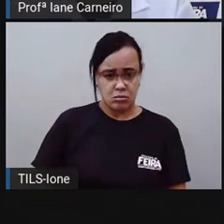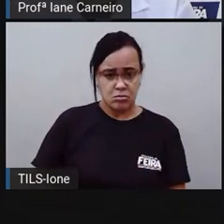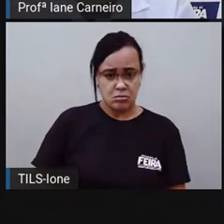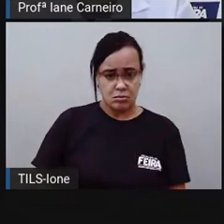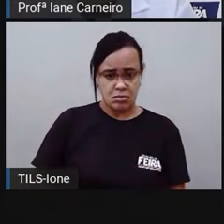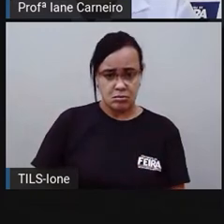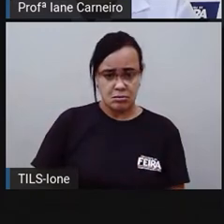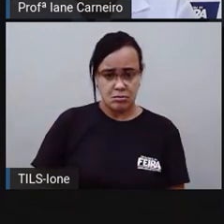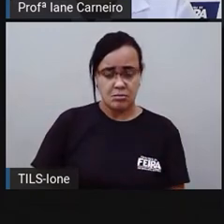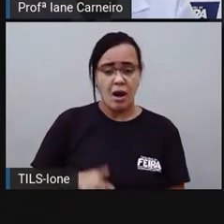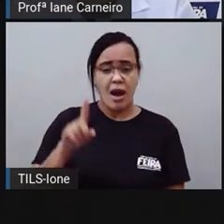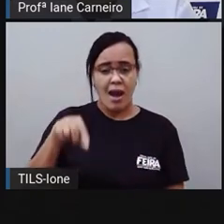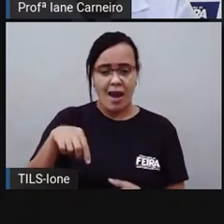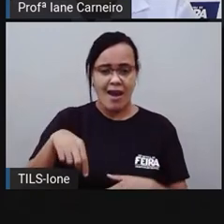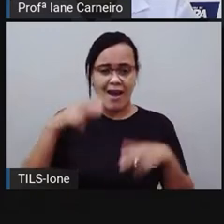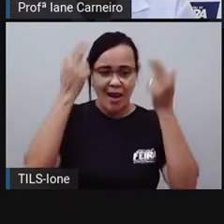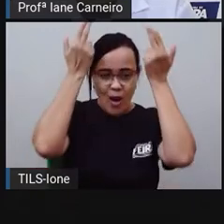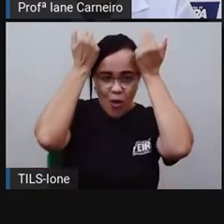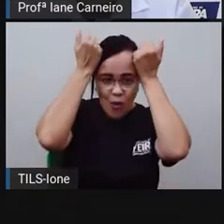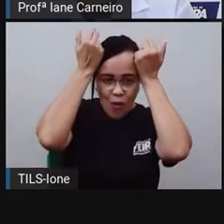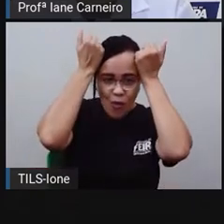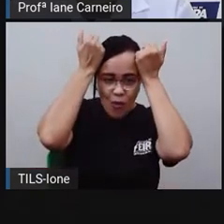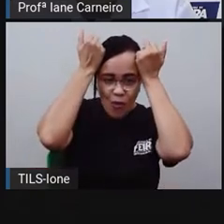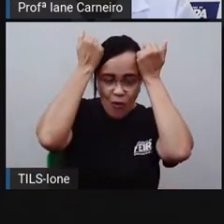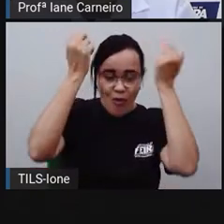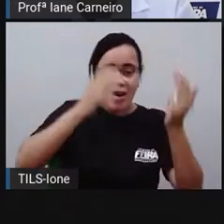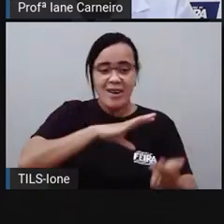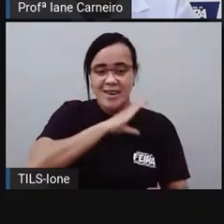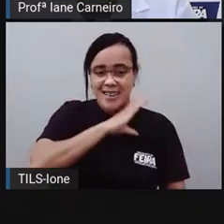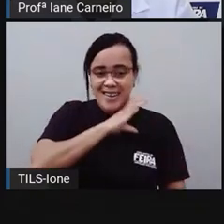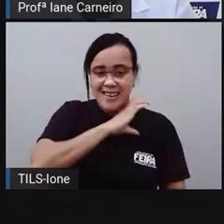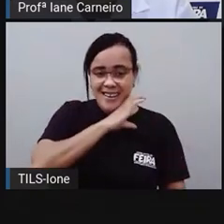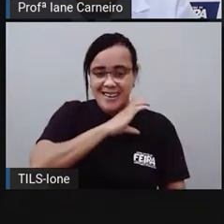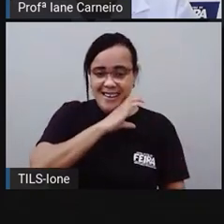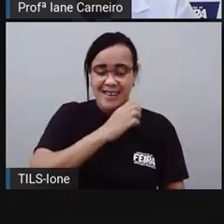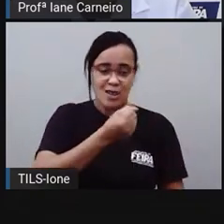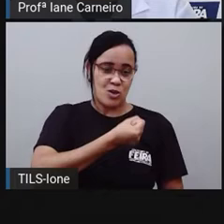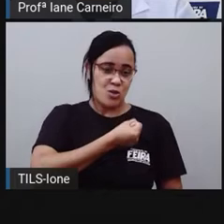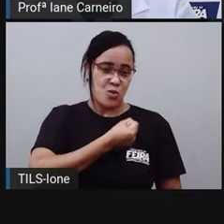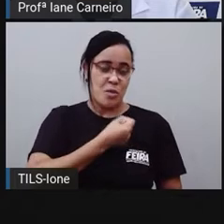O coelho, né? O coelho é o mais baixo. Então, vou botar aqui o número 1.